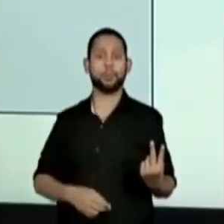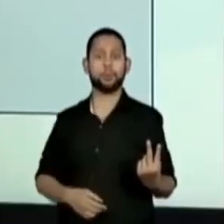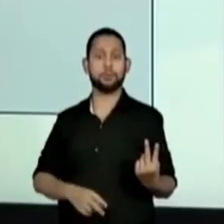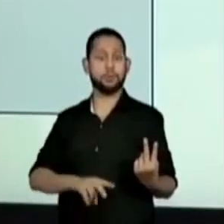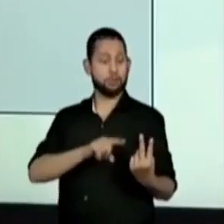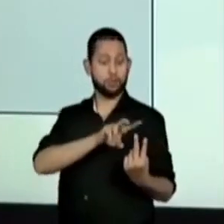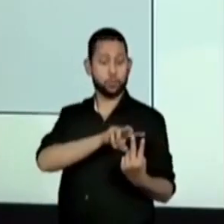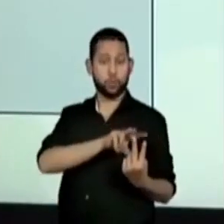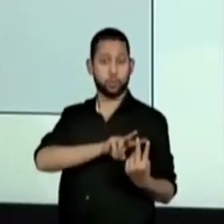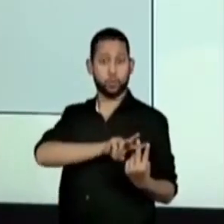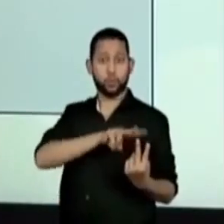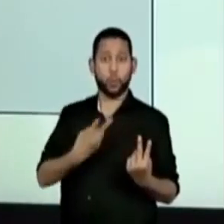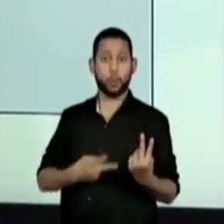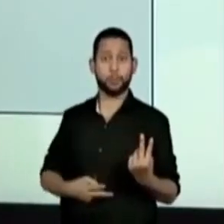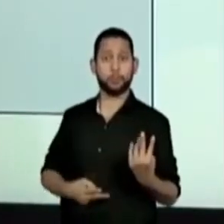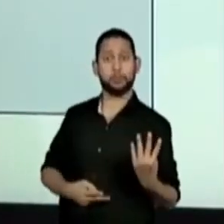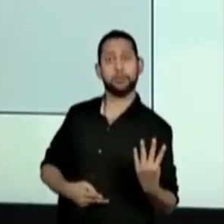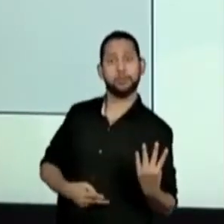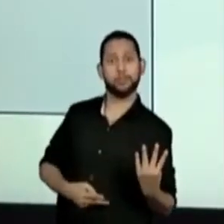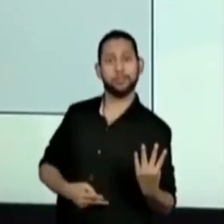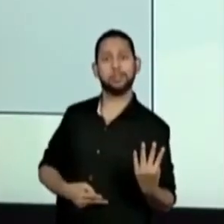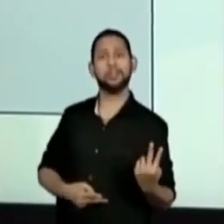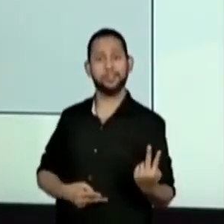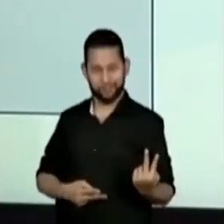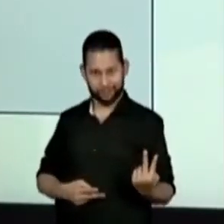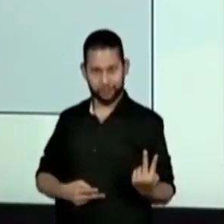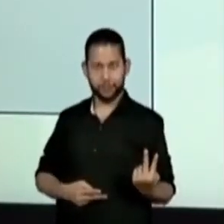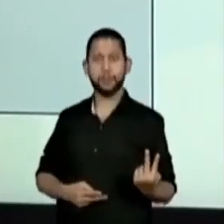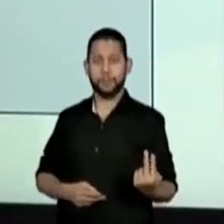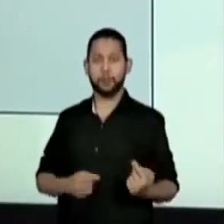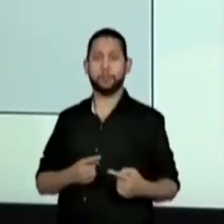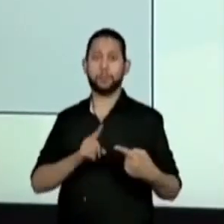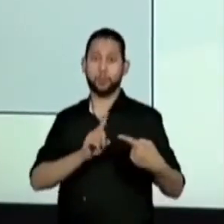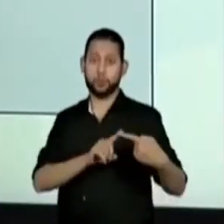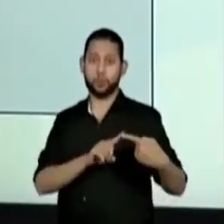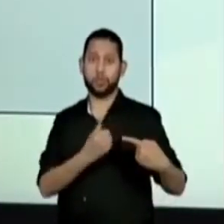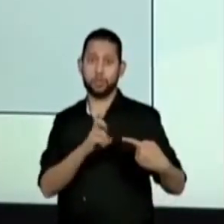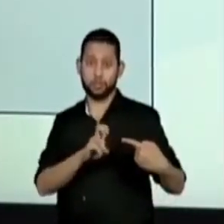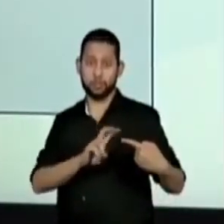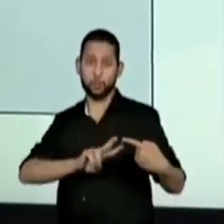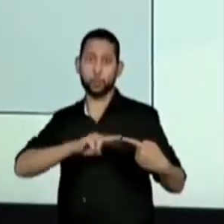Então, o dobro de 30.